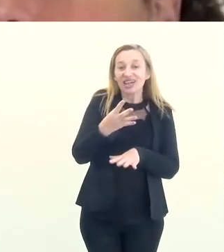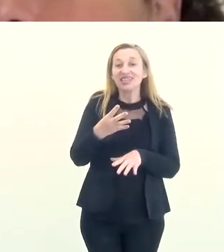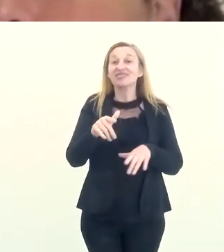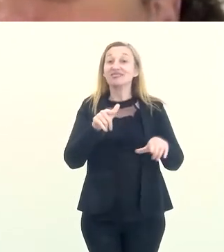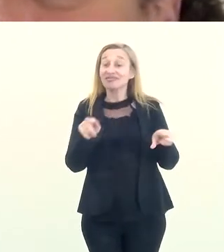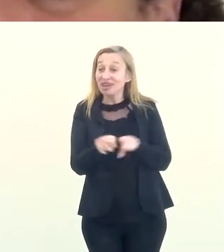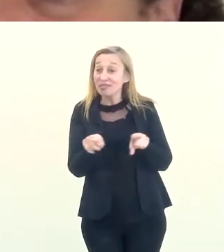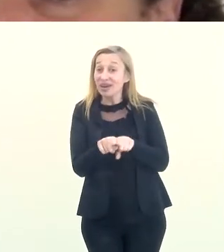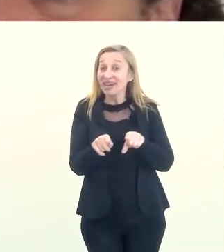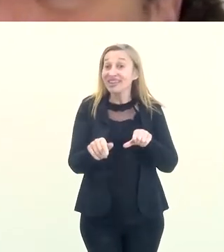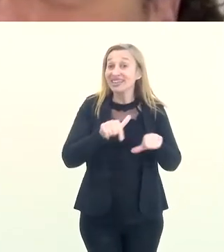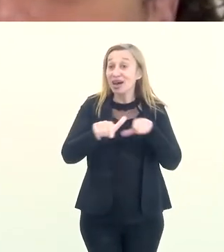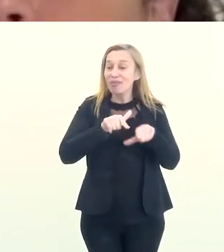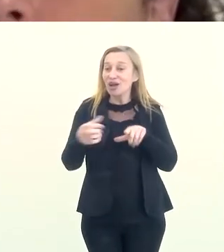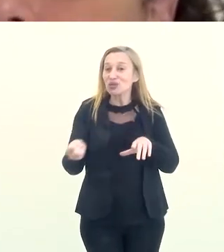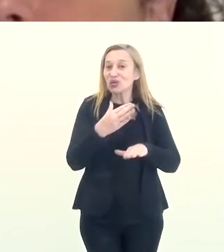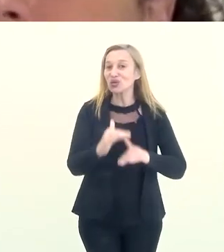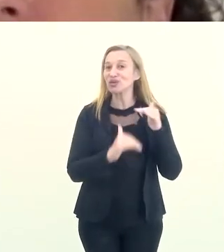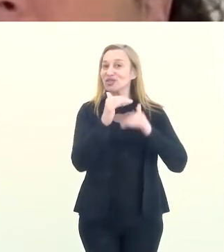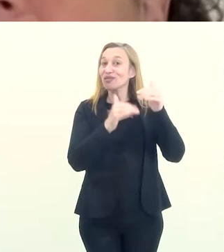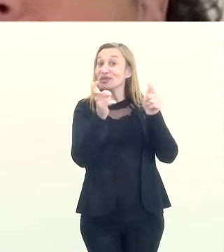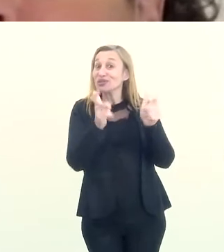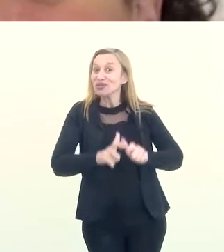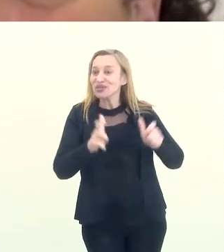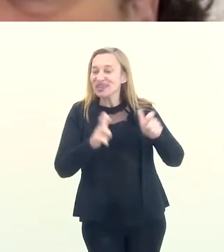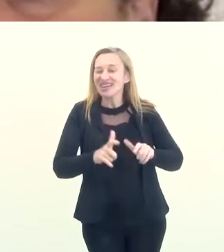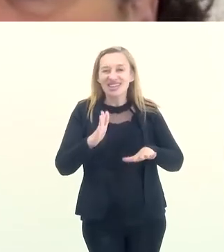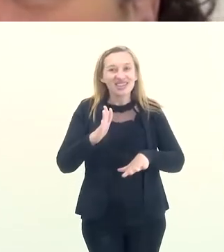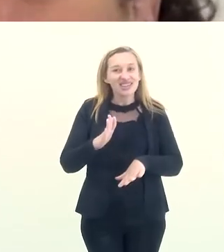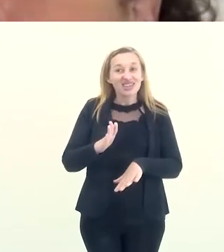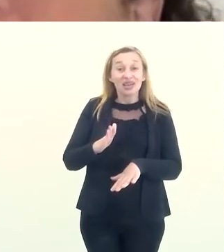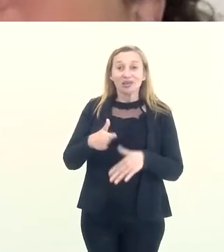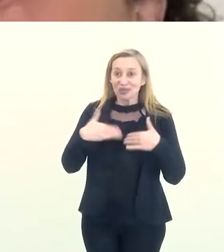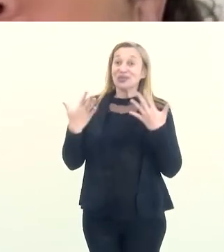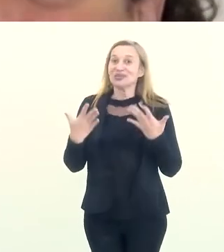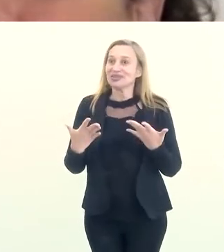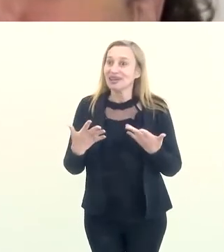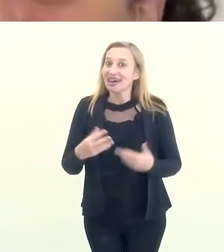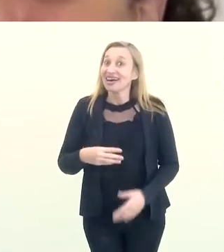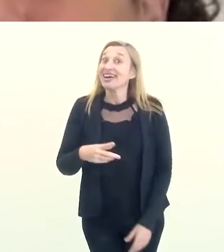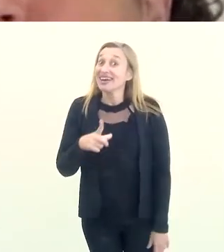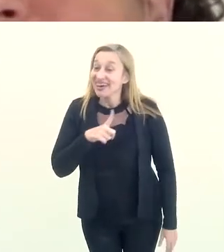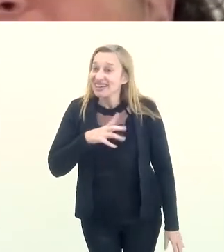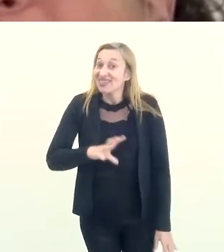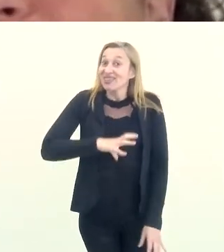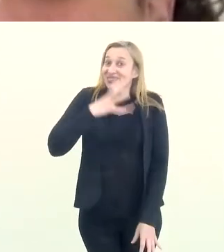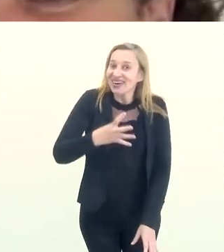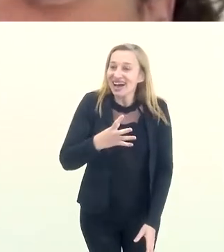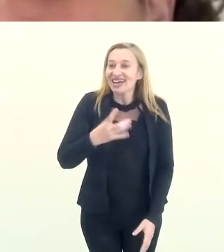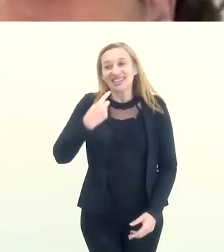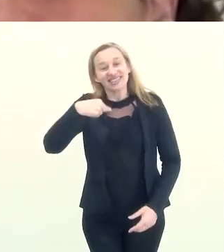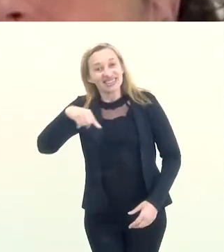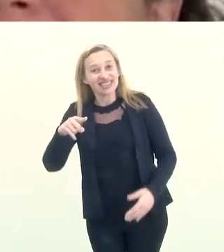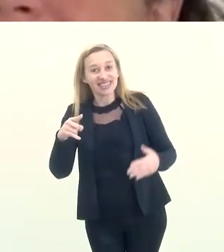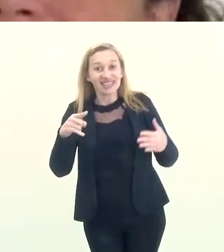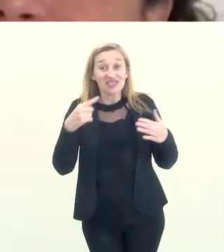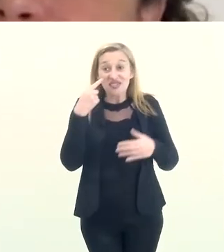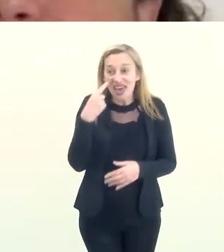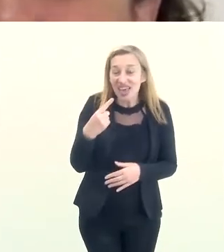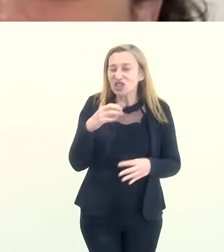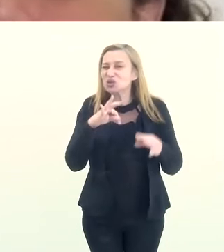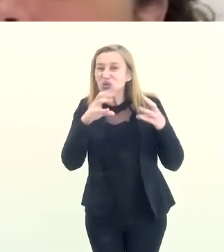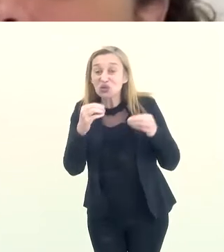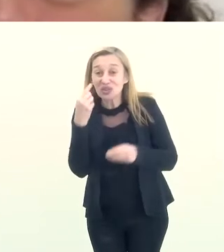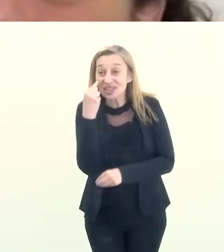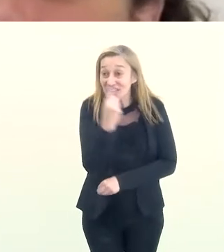a possibilidade de geração de emprego, renda, desenvolvimento local e muitos sustos para quem tiver coragem de embarcar nessa